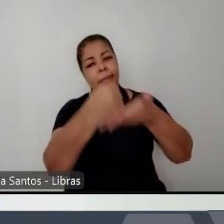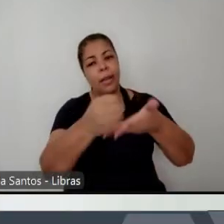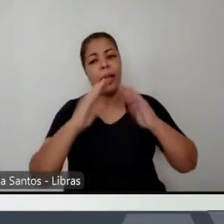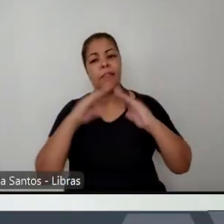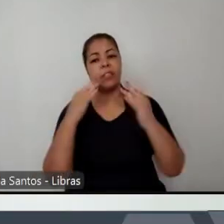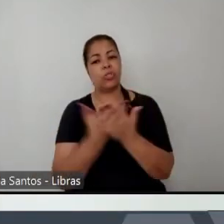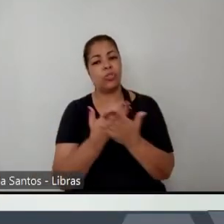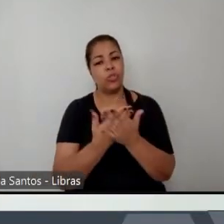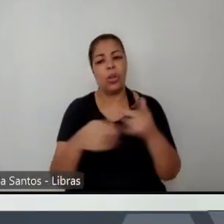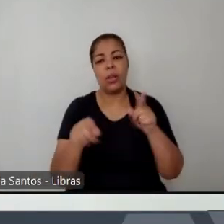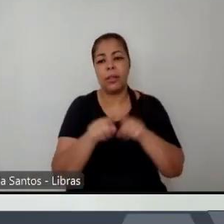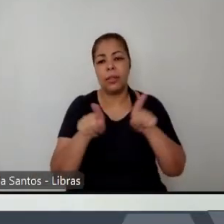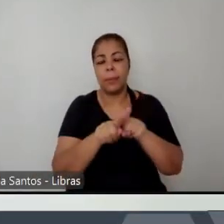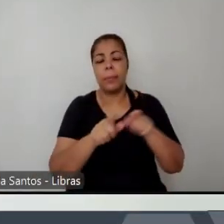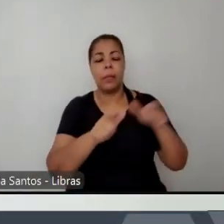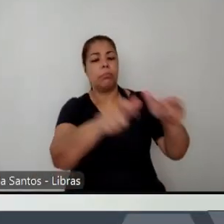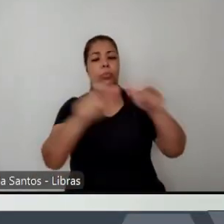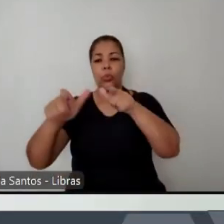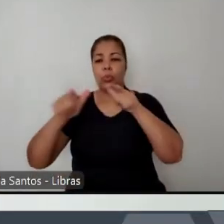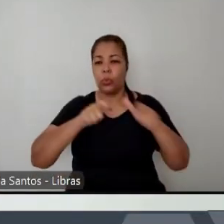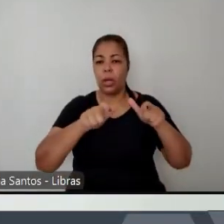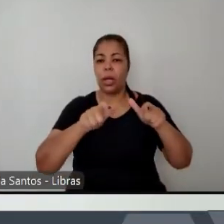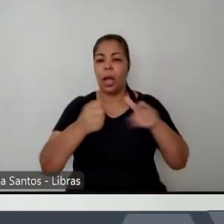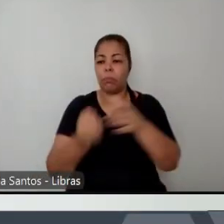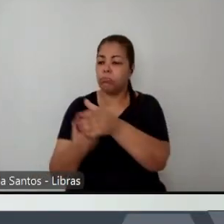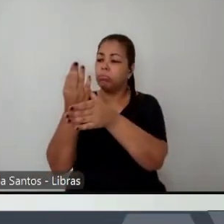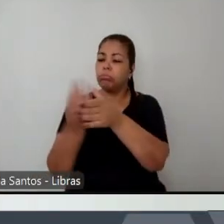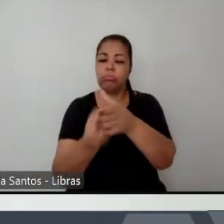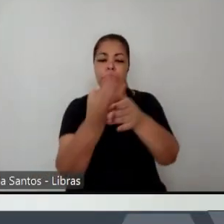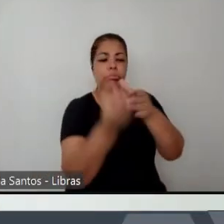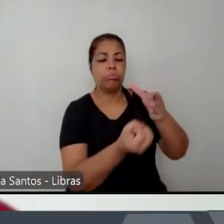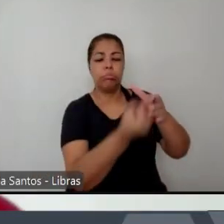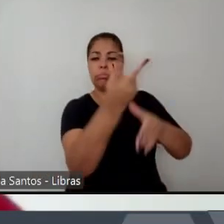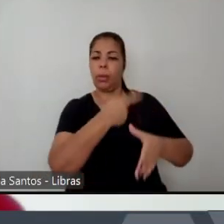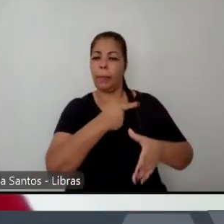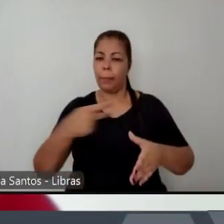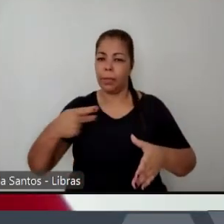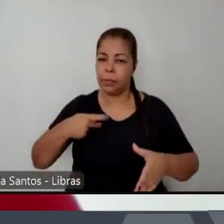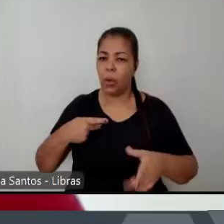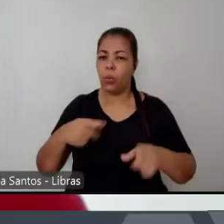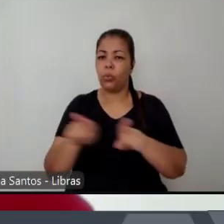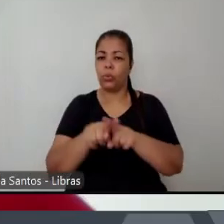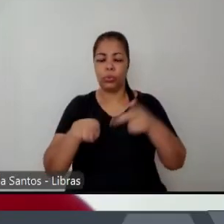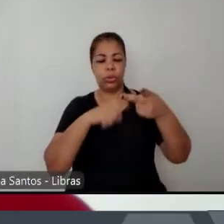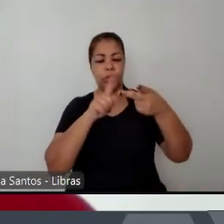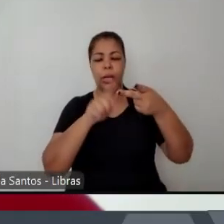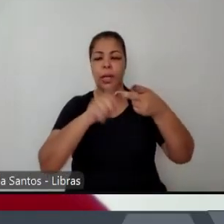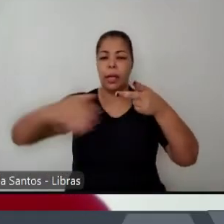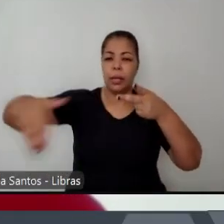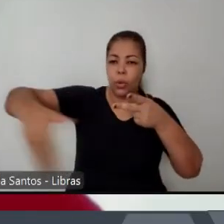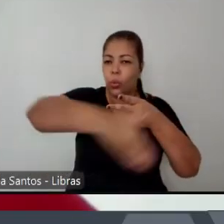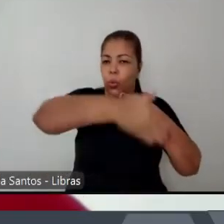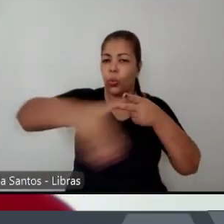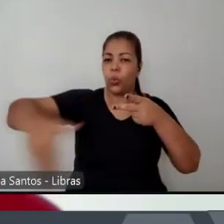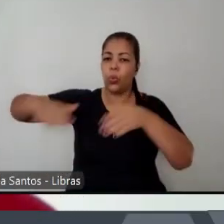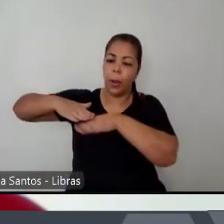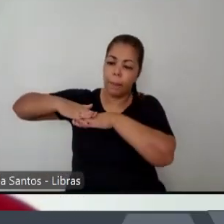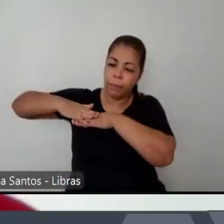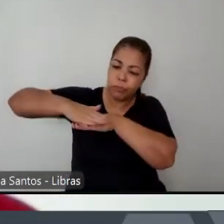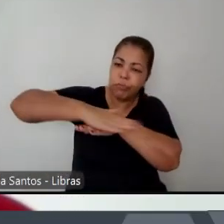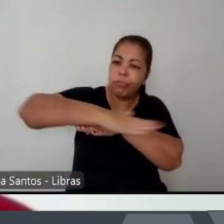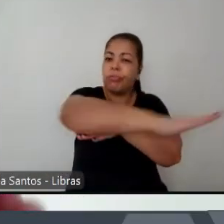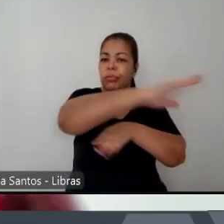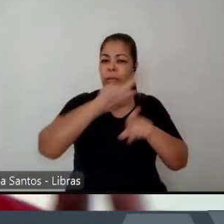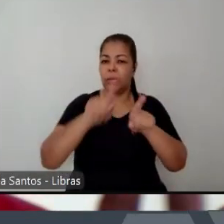bairros vão levar postos de saúde vão levar asfalto vão levar luz vão levar transporte óbvio que não na maneira que deveria